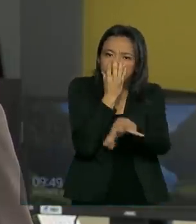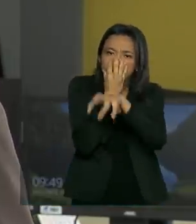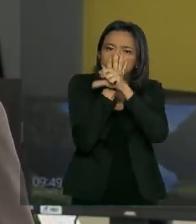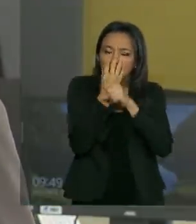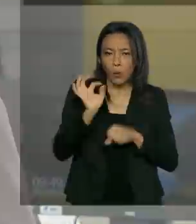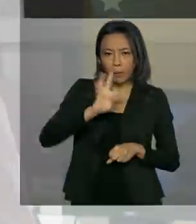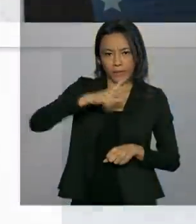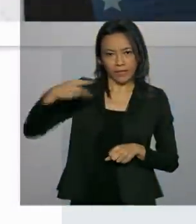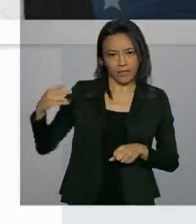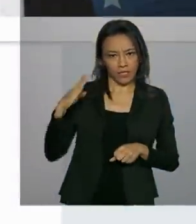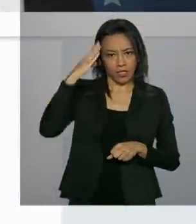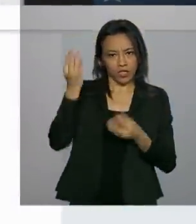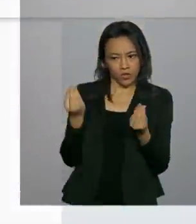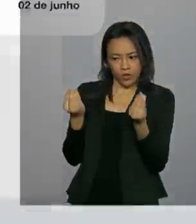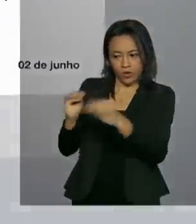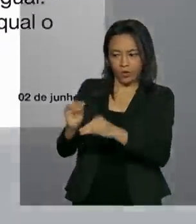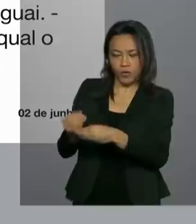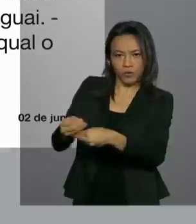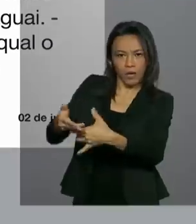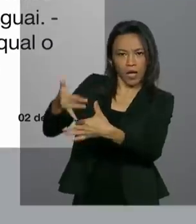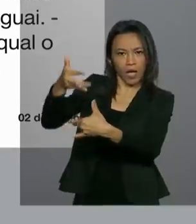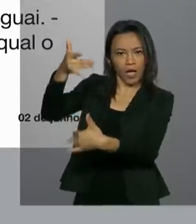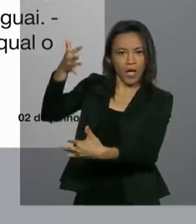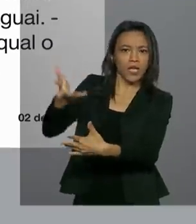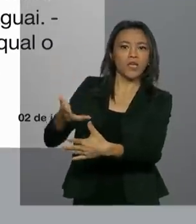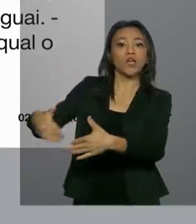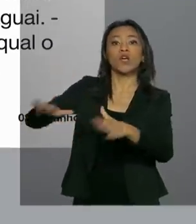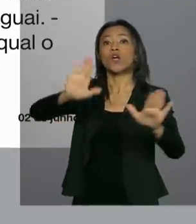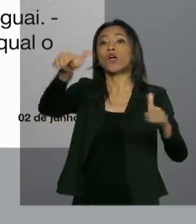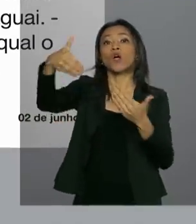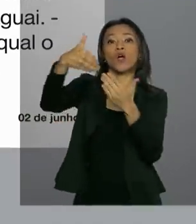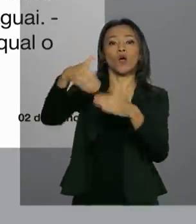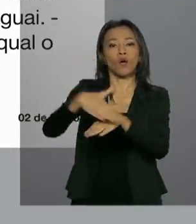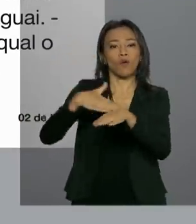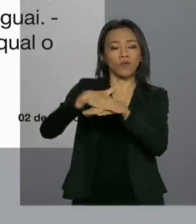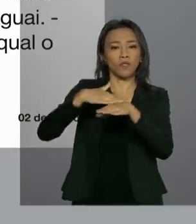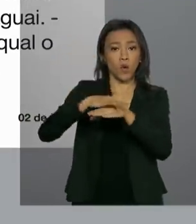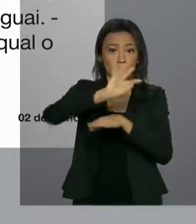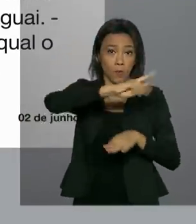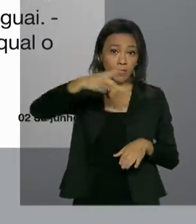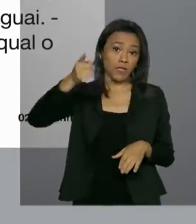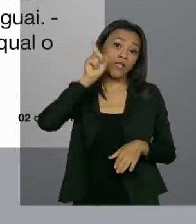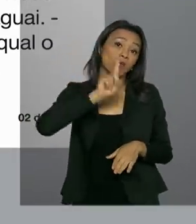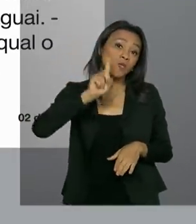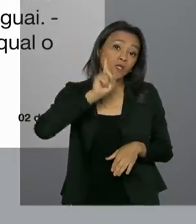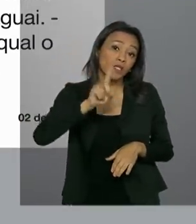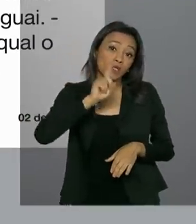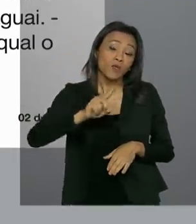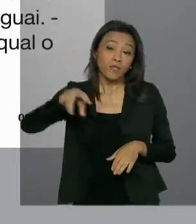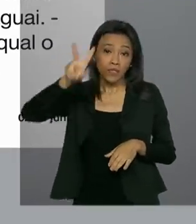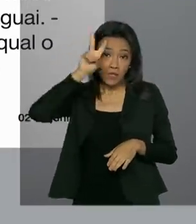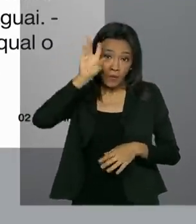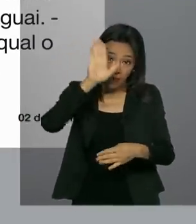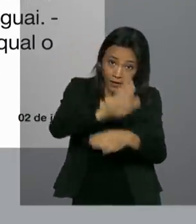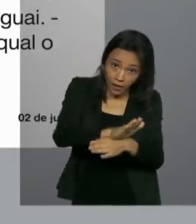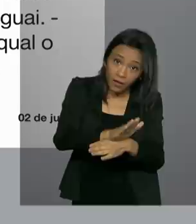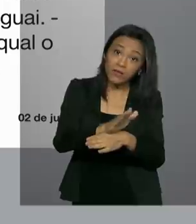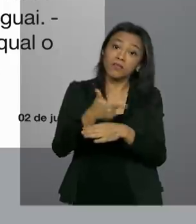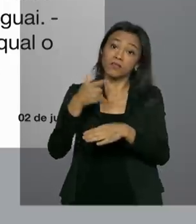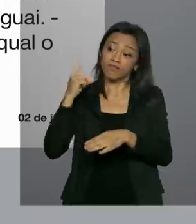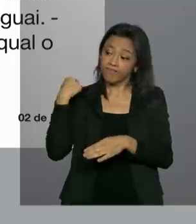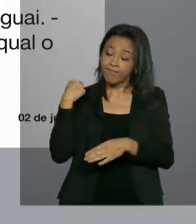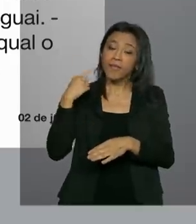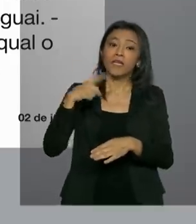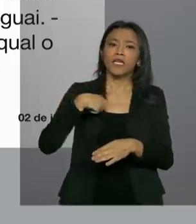publicou em sua conta no Twitter e conversou com o presidente dos Estados Unidos, Donald Trump, na tarde da segunda-feira e agradeceu o envio